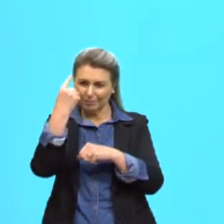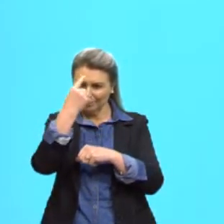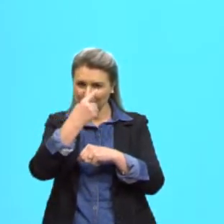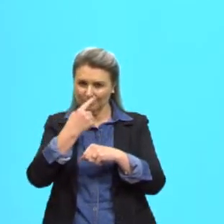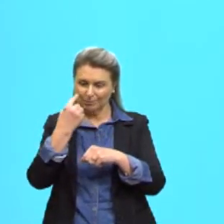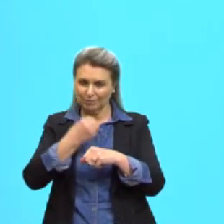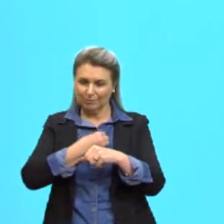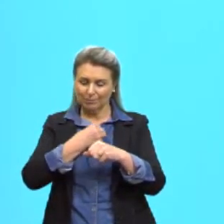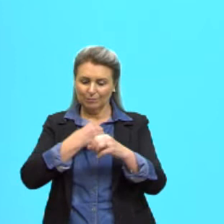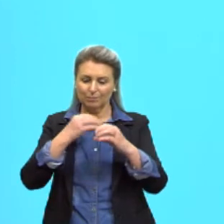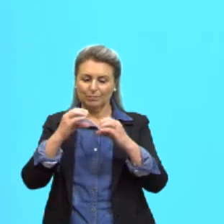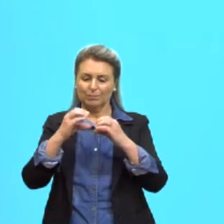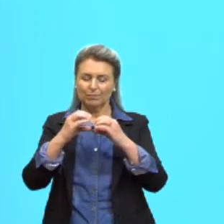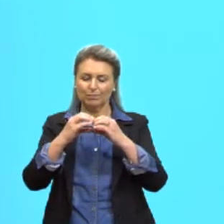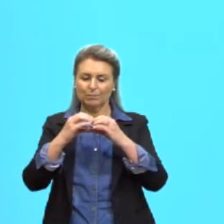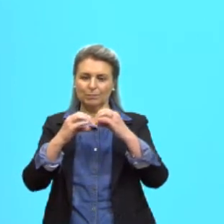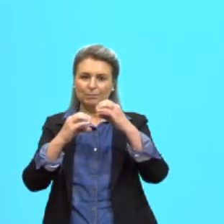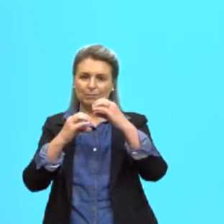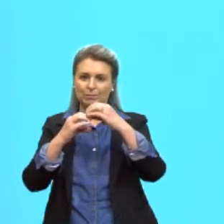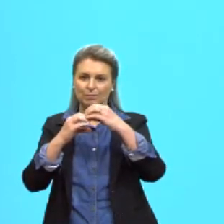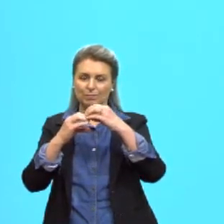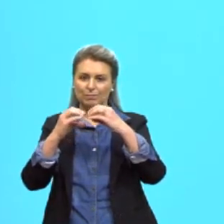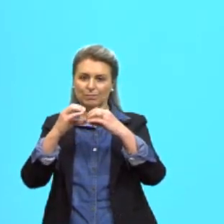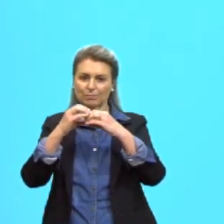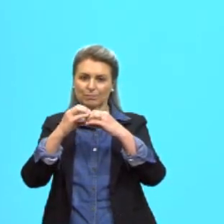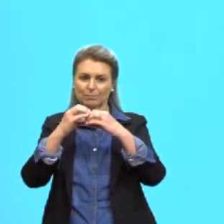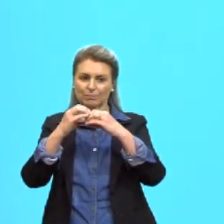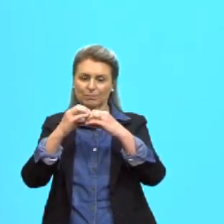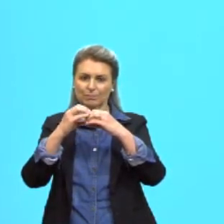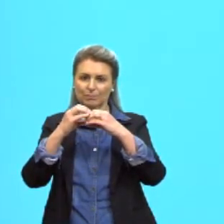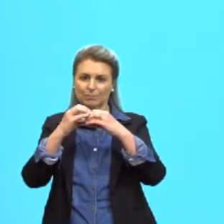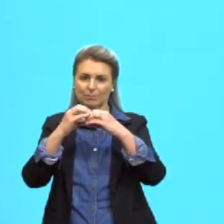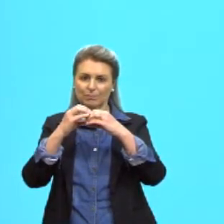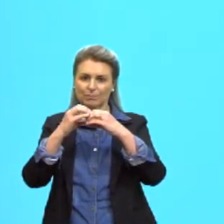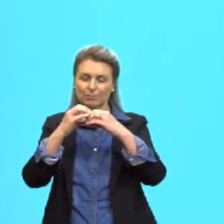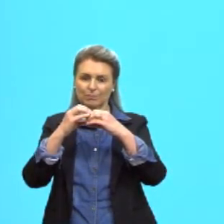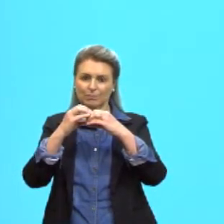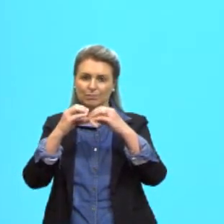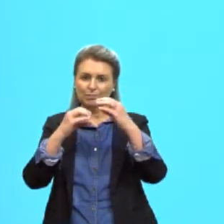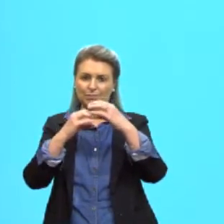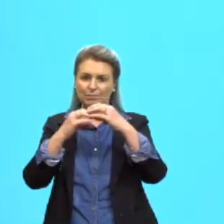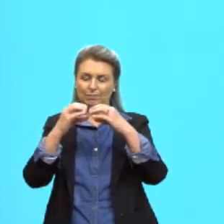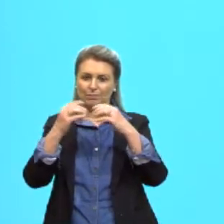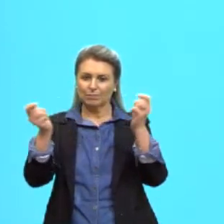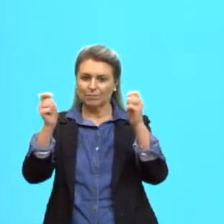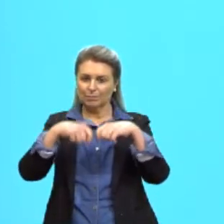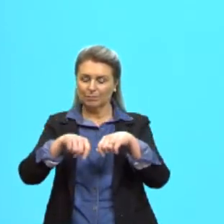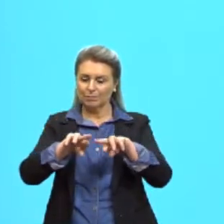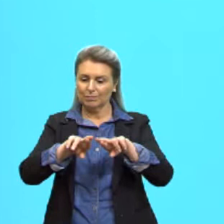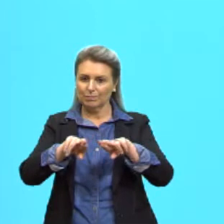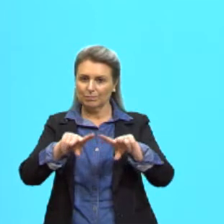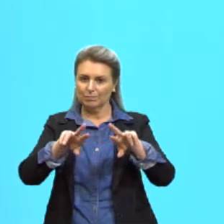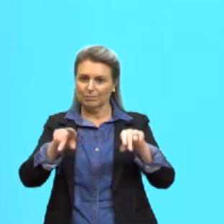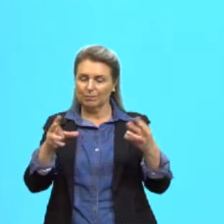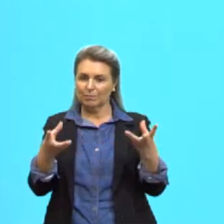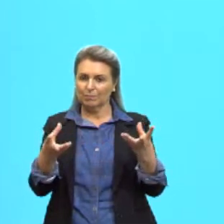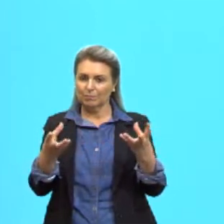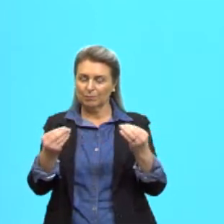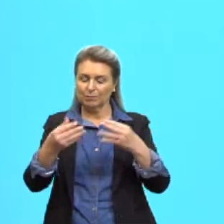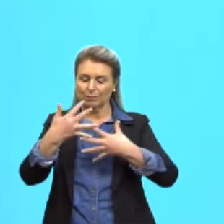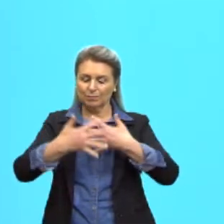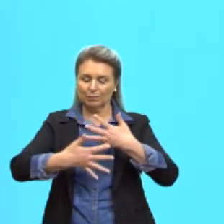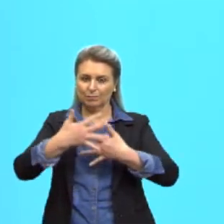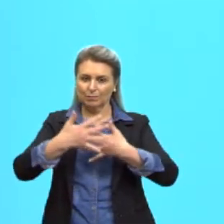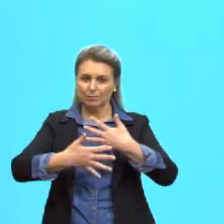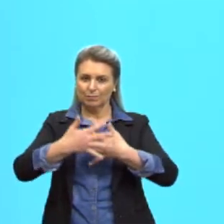pluripotentes, então, que são, tem a capacidade de se diferenciar em muitos tecidos, mas